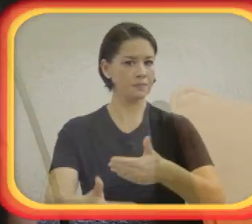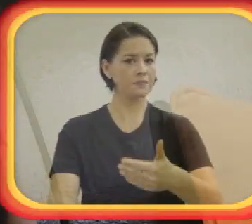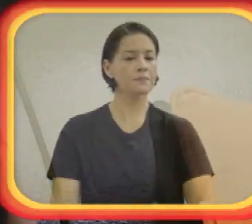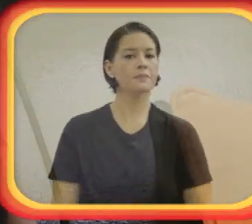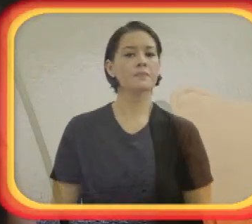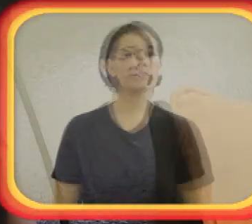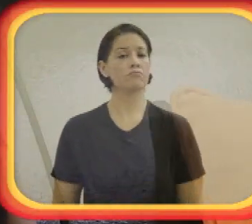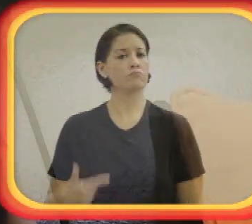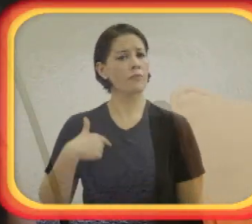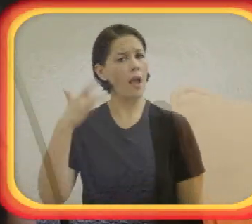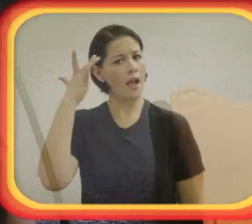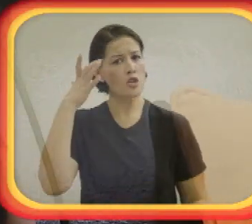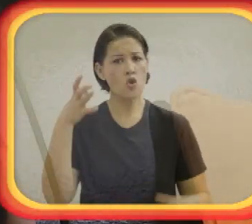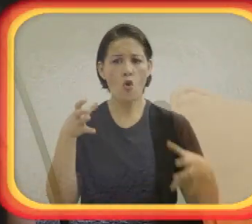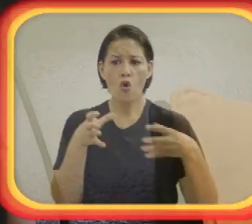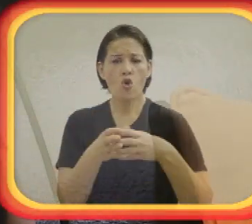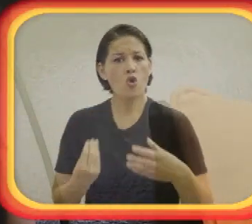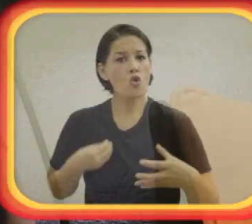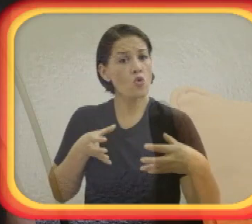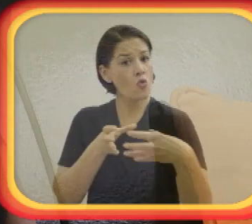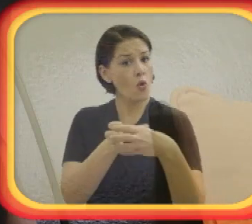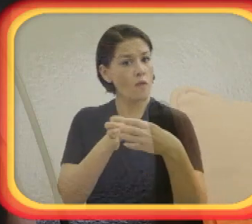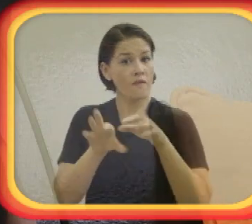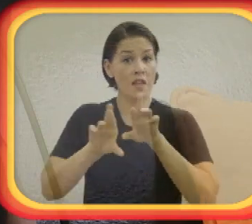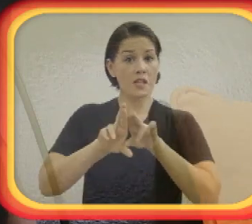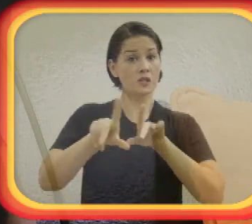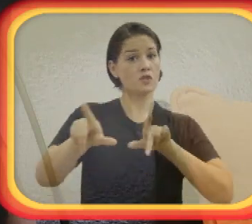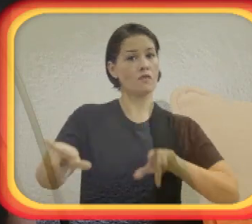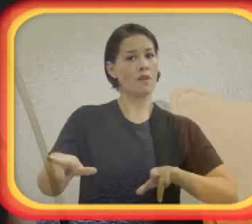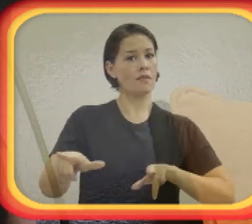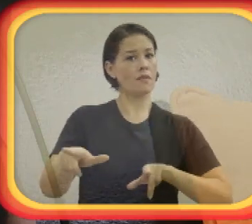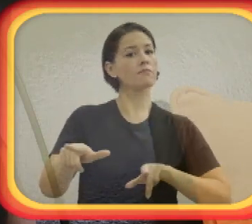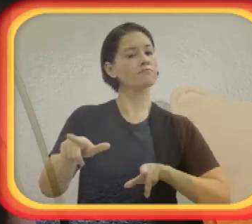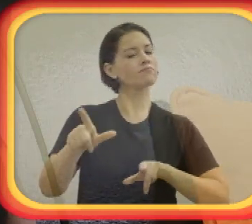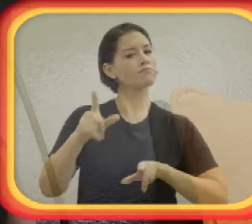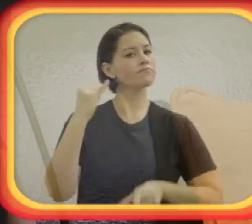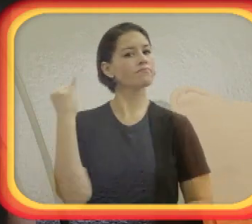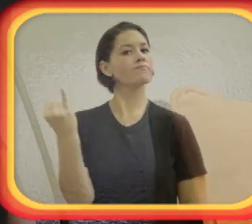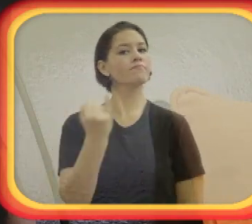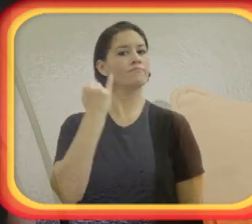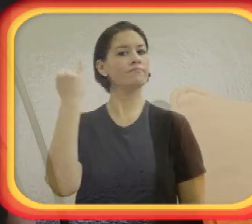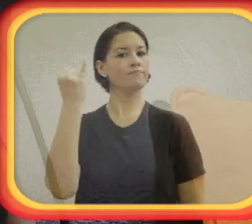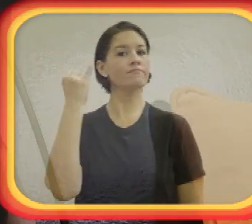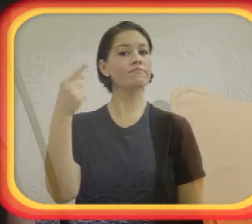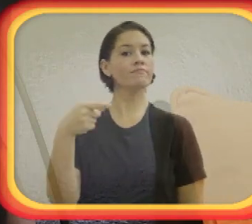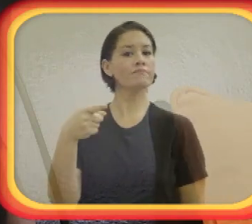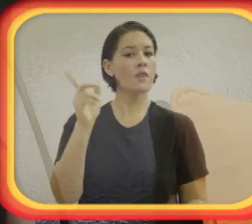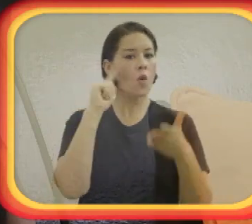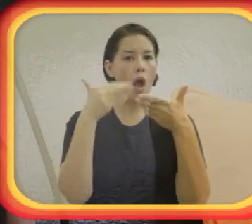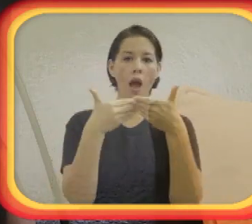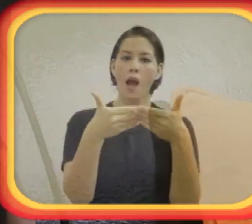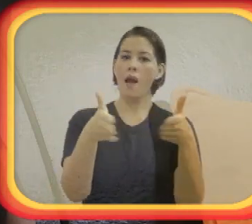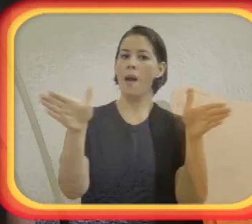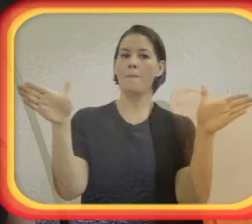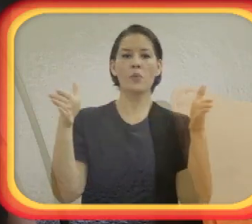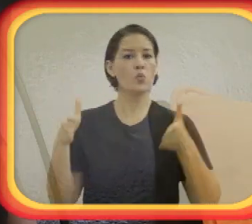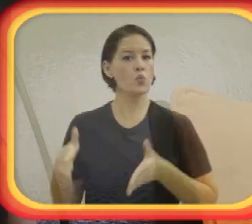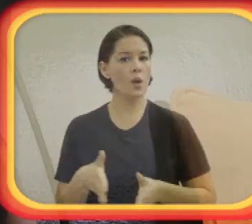que as acessibilidades, eu falo a interpretação em Libras, eu falo